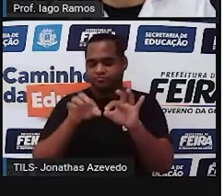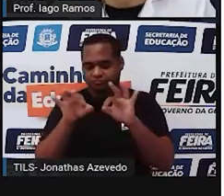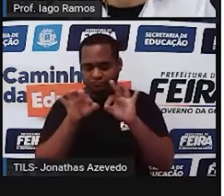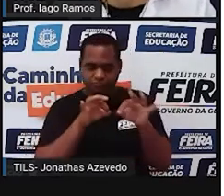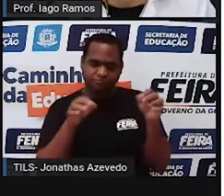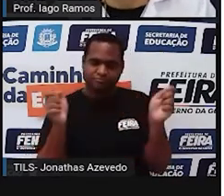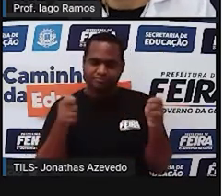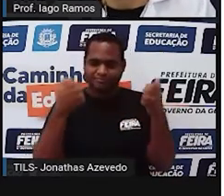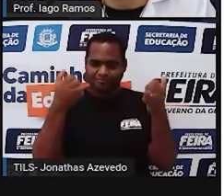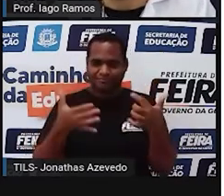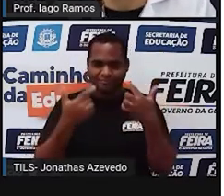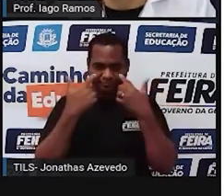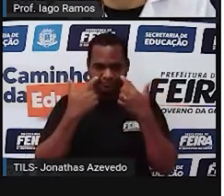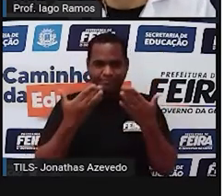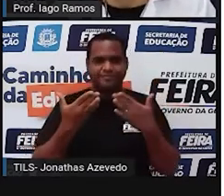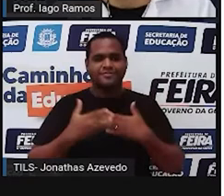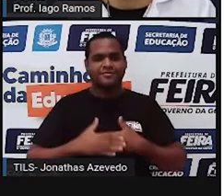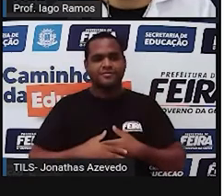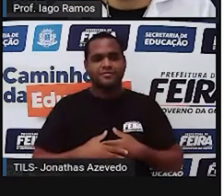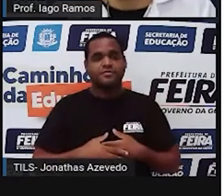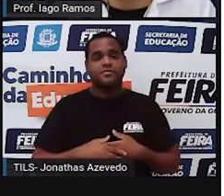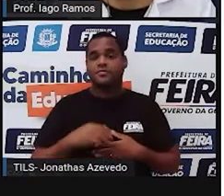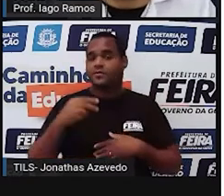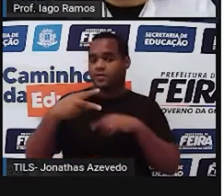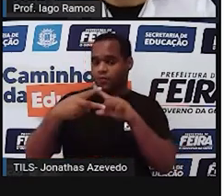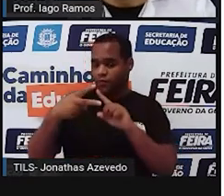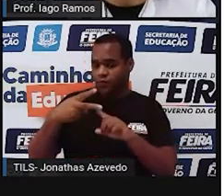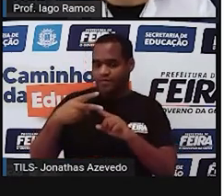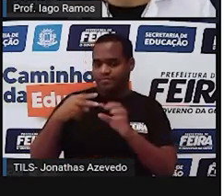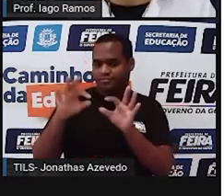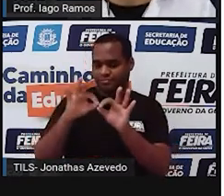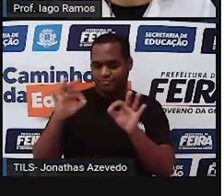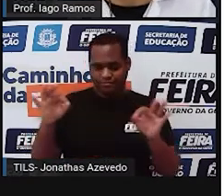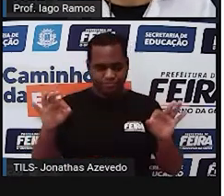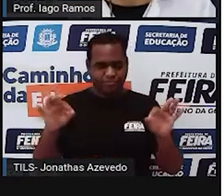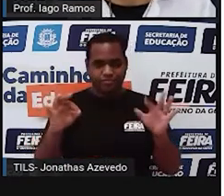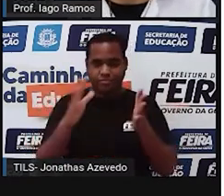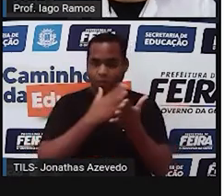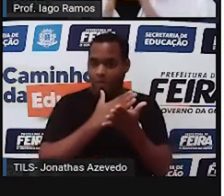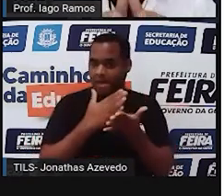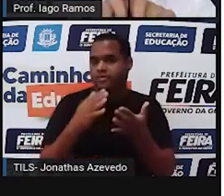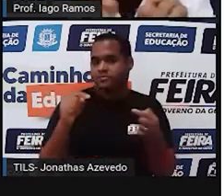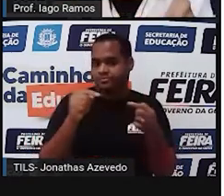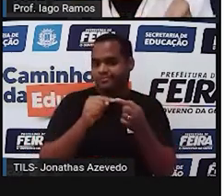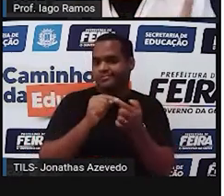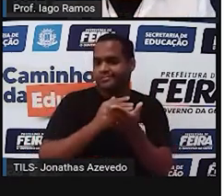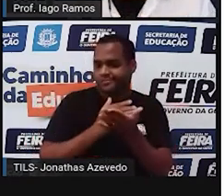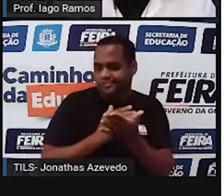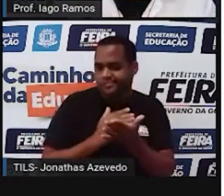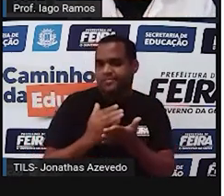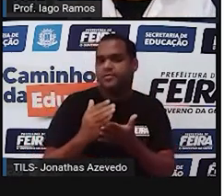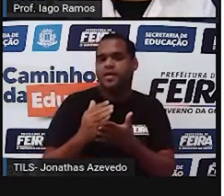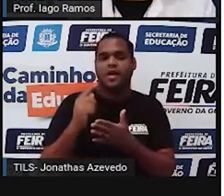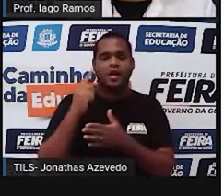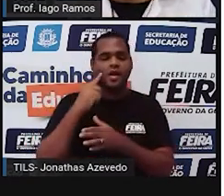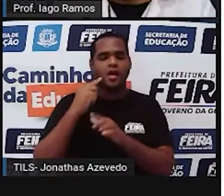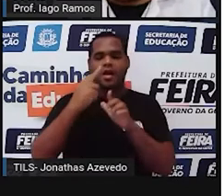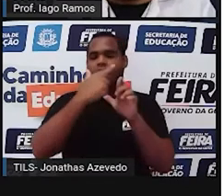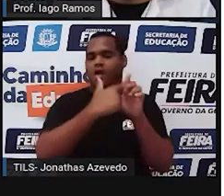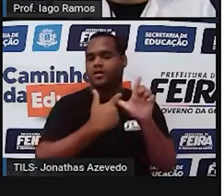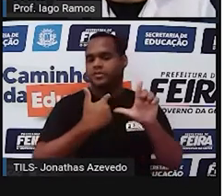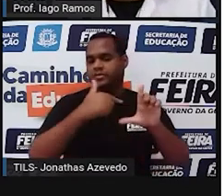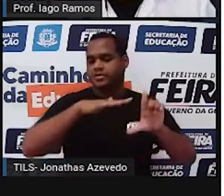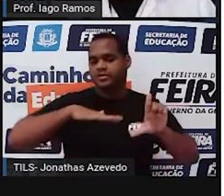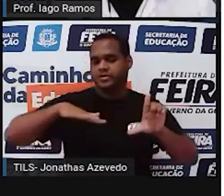nós acabamos de ver. Certo? Duas semirretas saindo do mesmo ponto de origem. A abertura delas forma uma região,